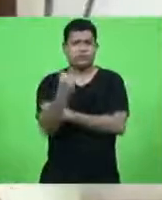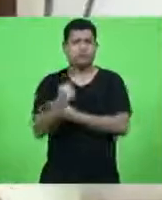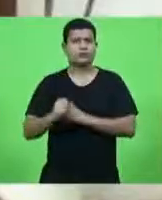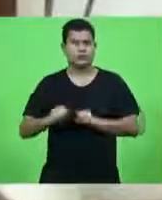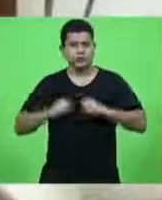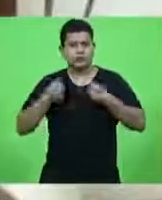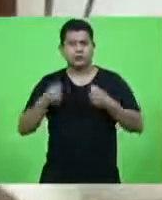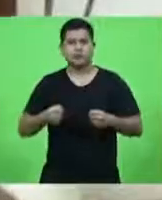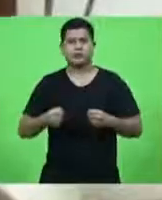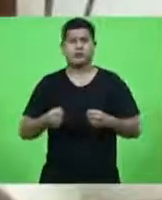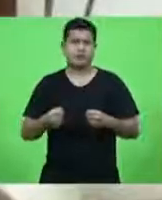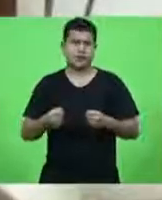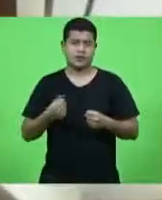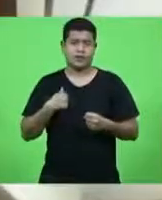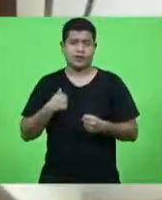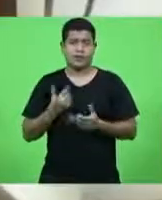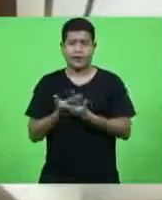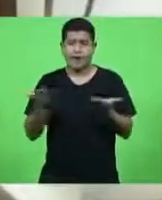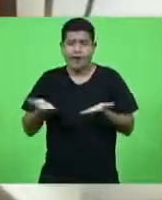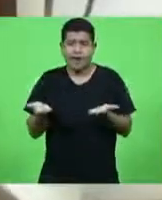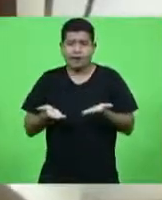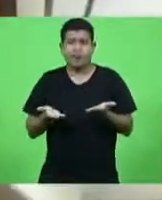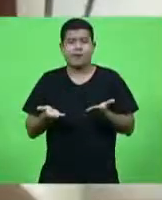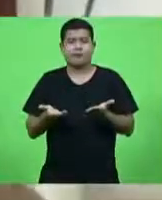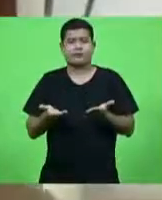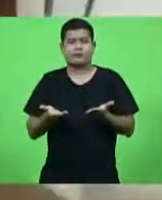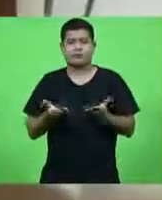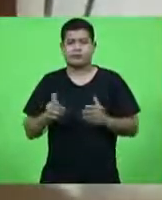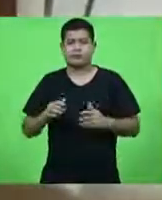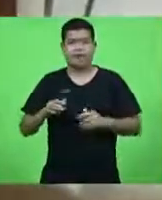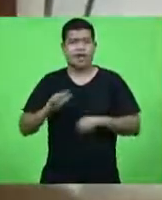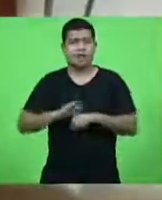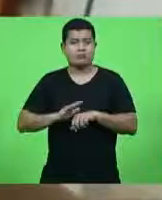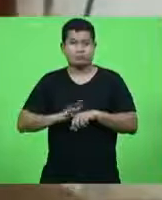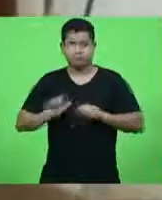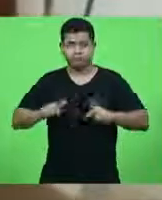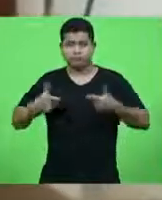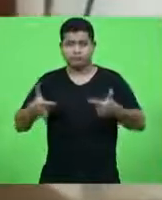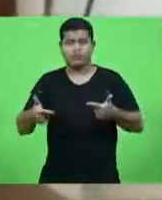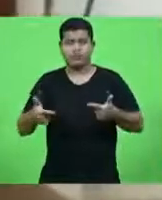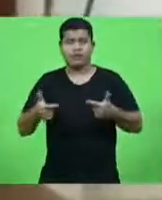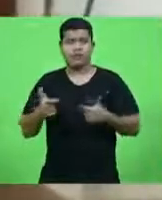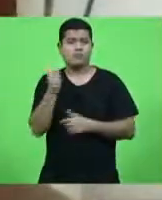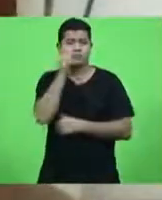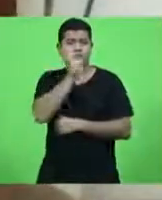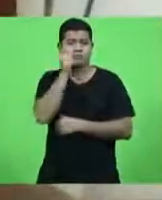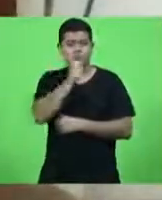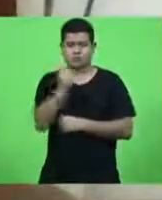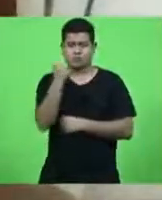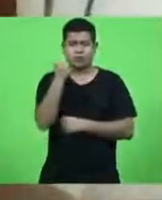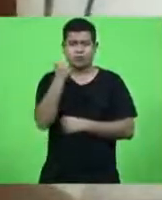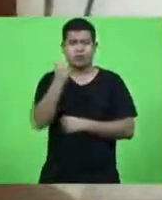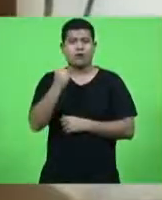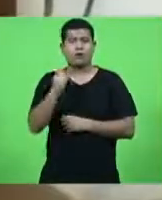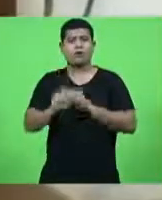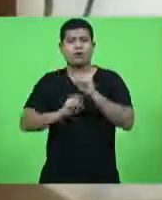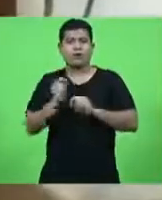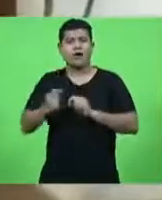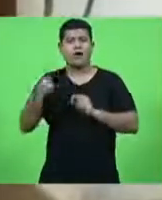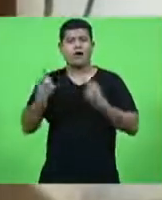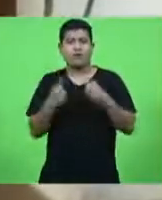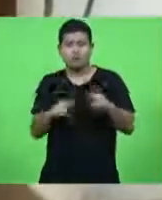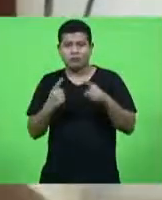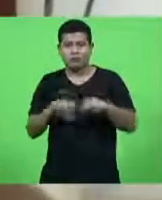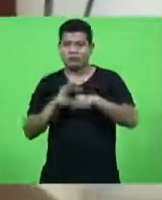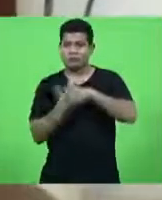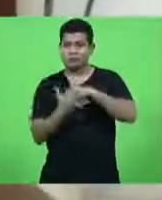linha de frente do combate ao coronavírus, as mulheres estão mostrando a sua força. Sejam com profissionais